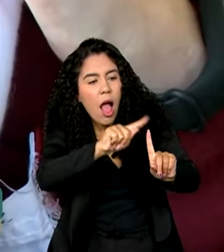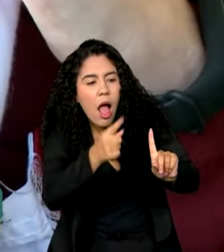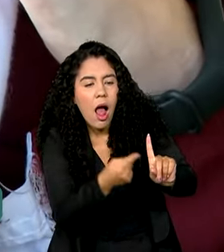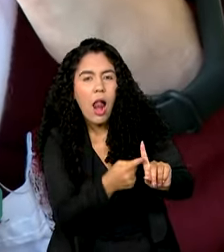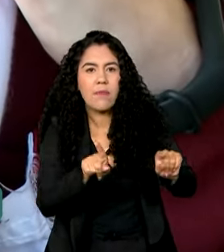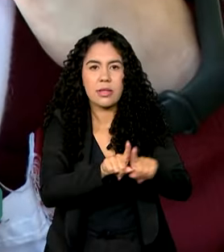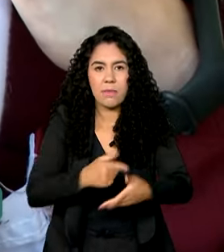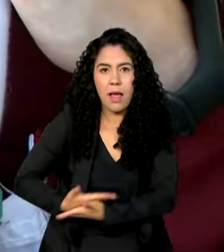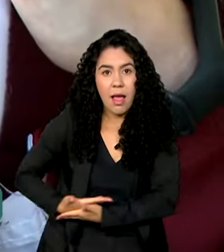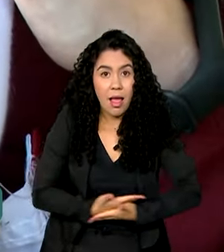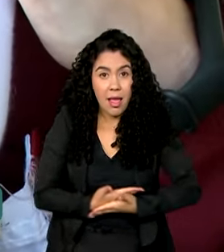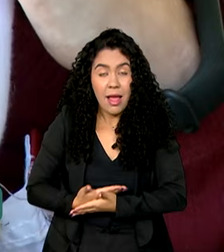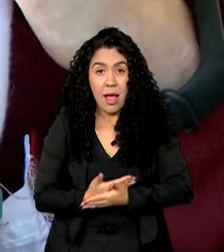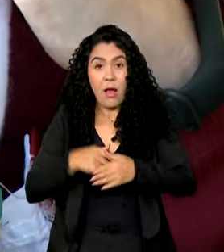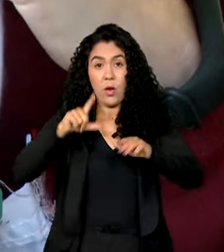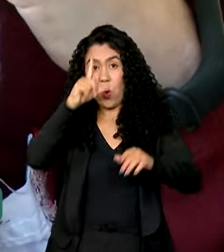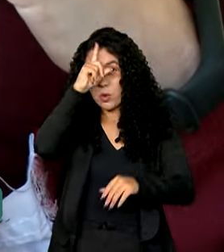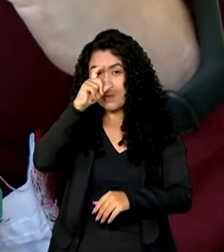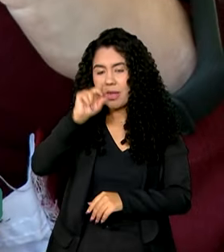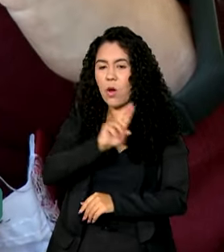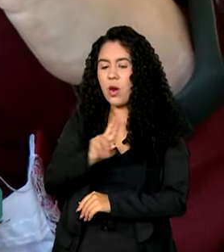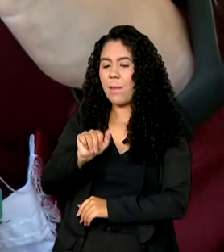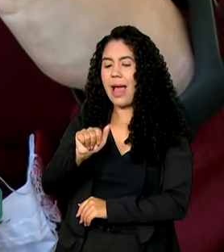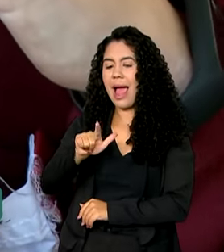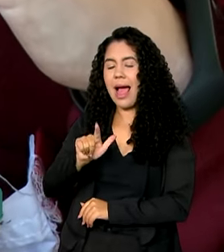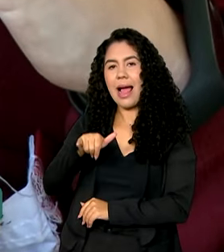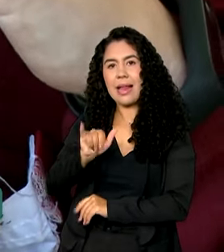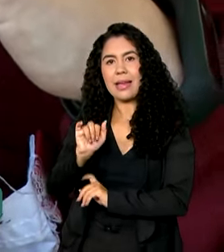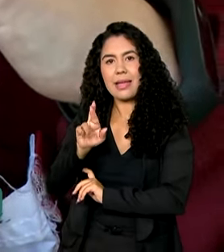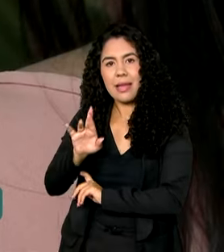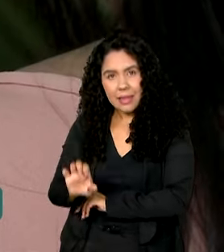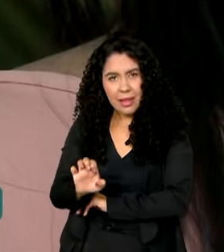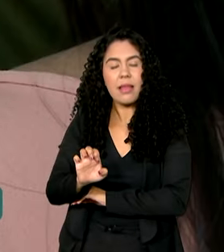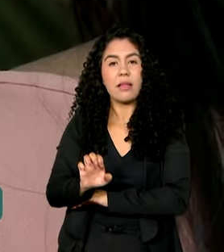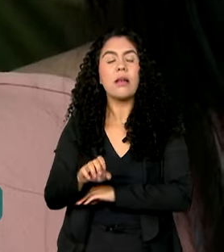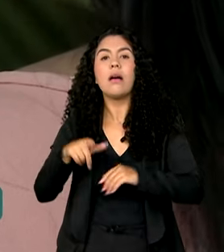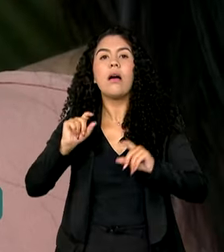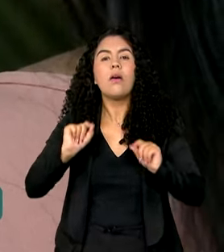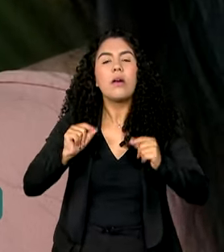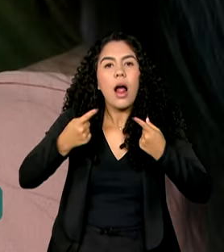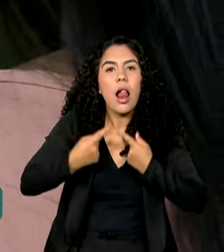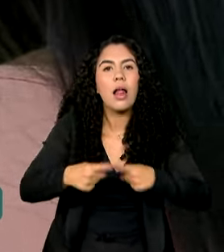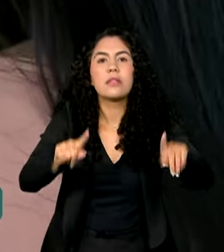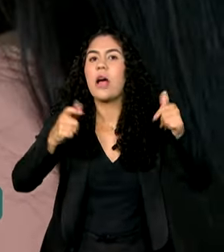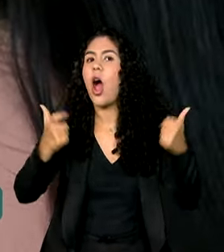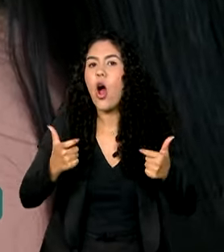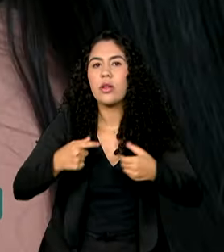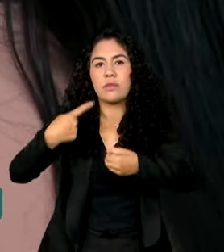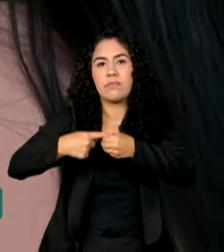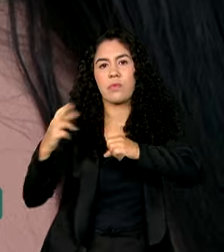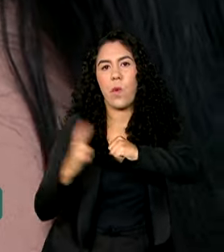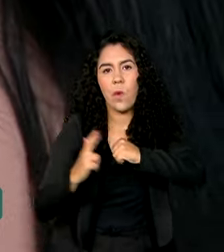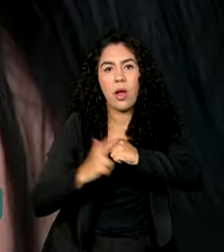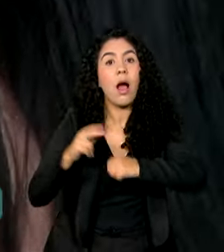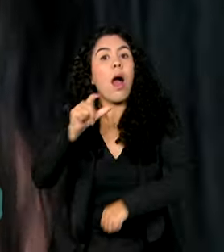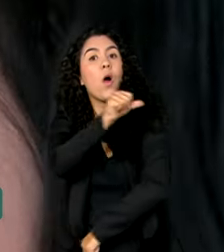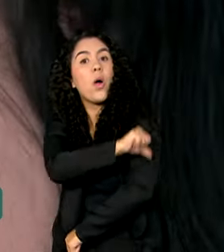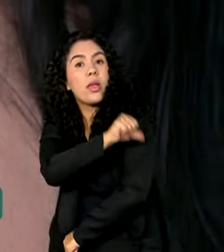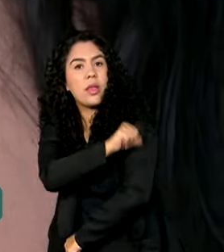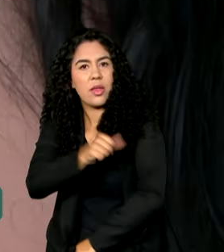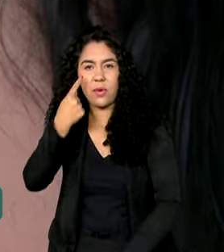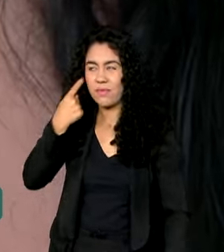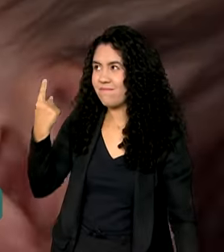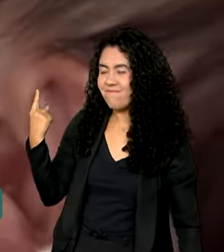Cuidado Integral a Gestantes e Bebê foi lançada na cidade de Belfor Roxo, no Rio de Janeiro.